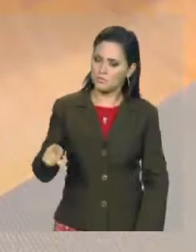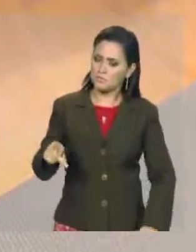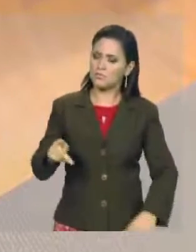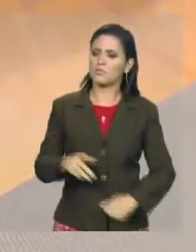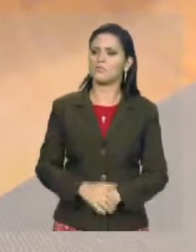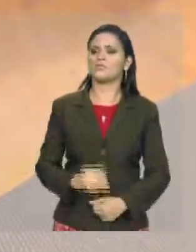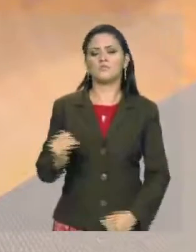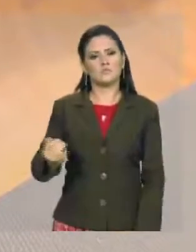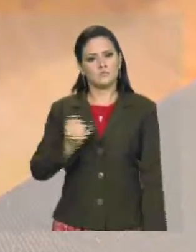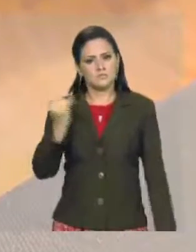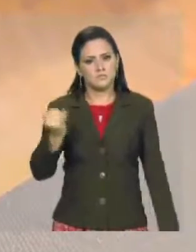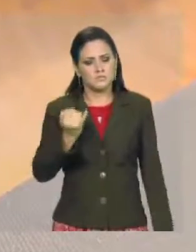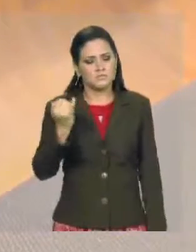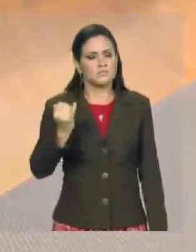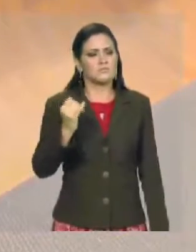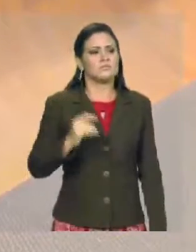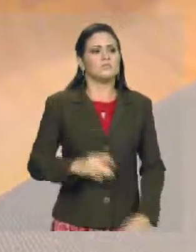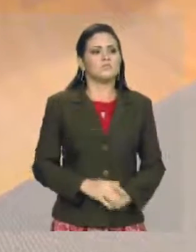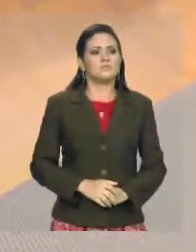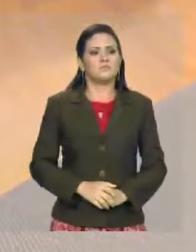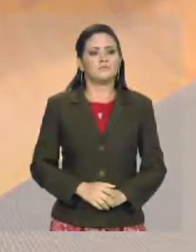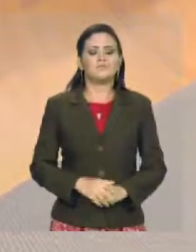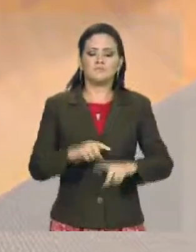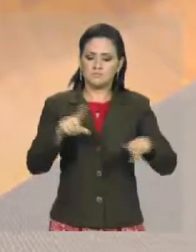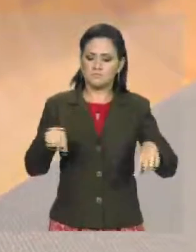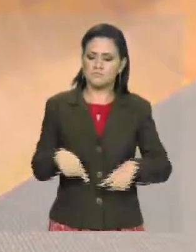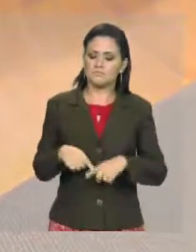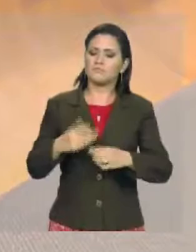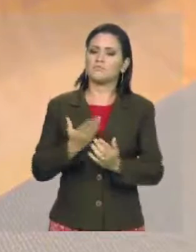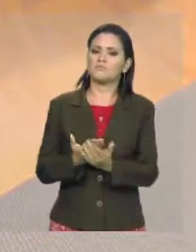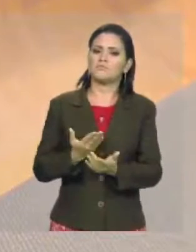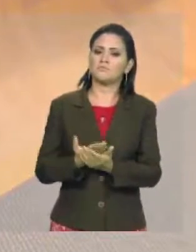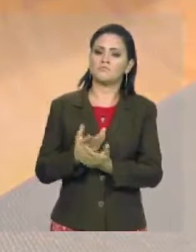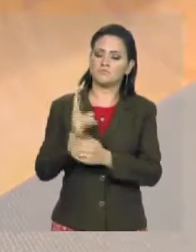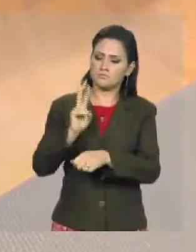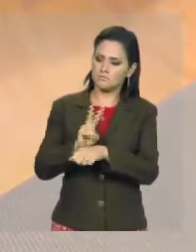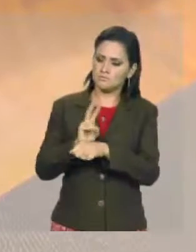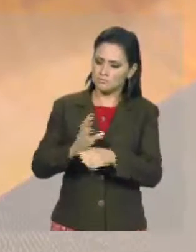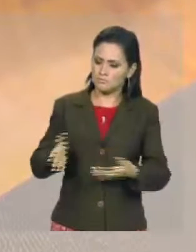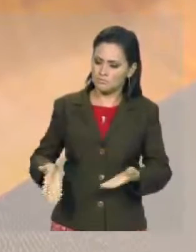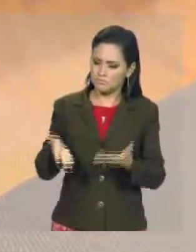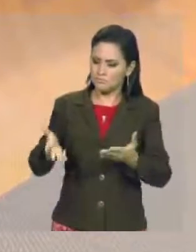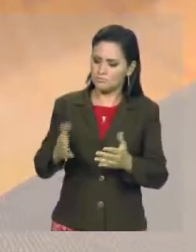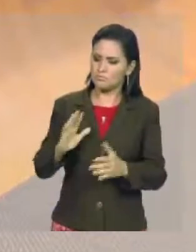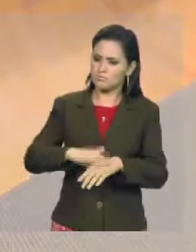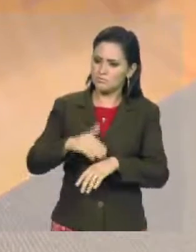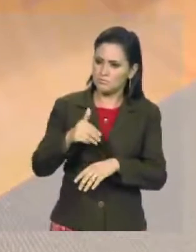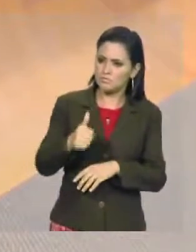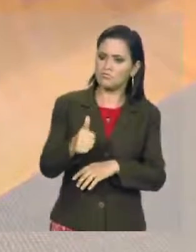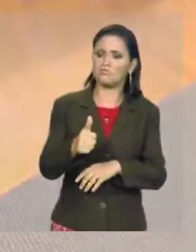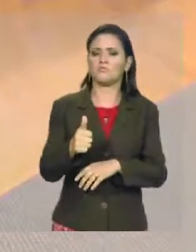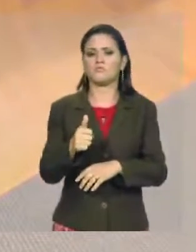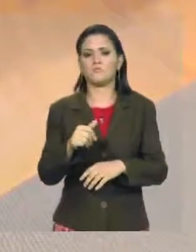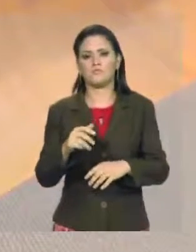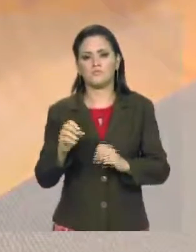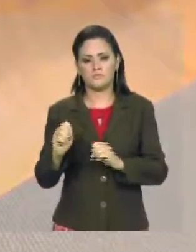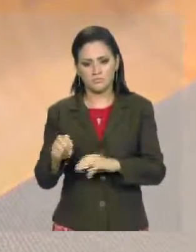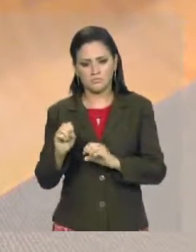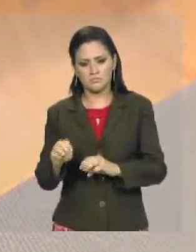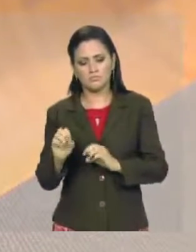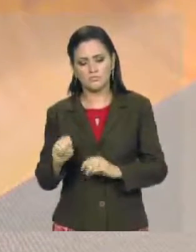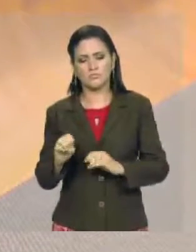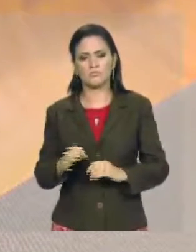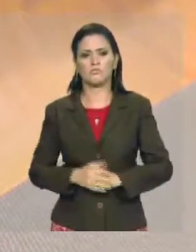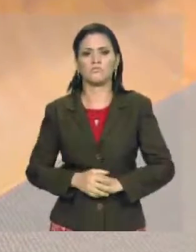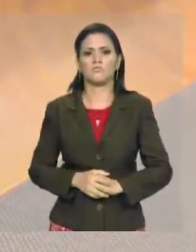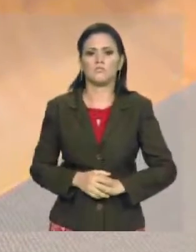o professor está em sala de aula em defesa da educação, da melhoria e do futuro dos jovens em sala de aula. Dirijo-me a Vossa